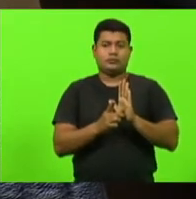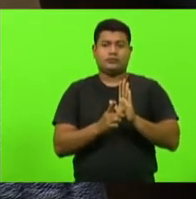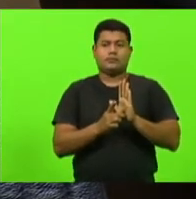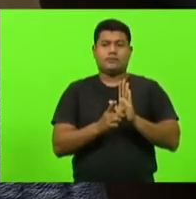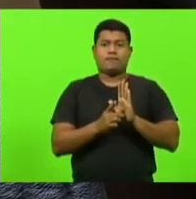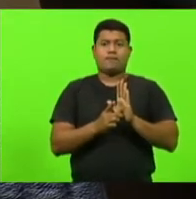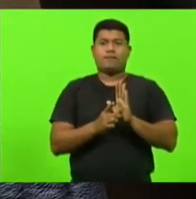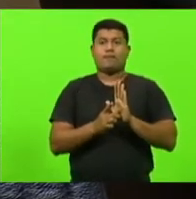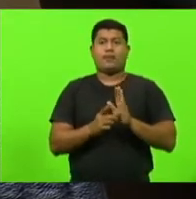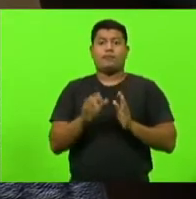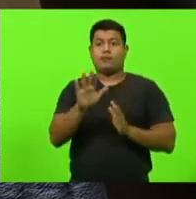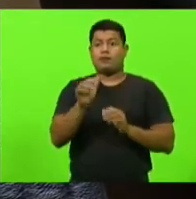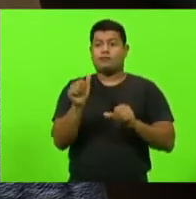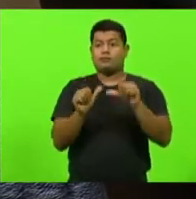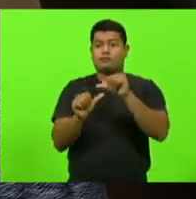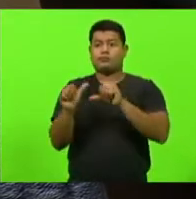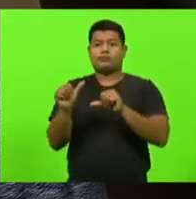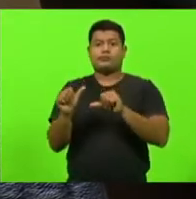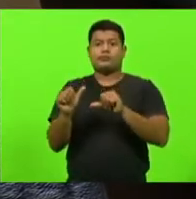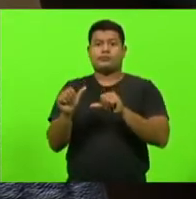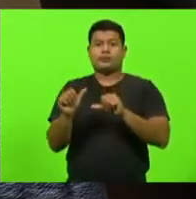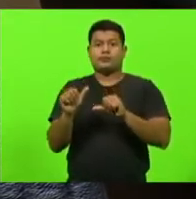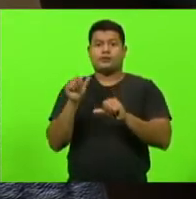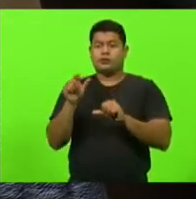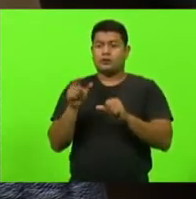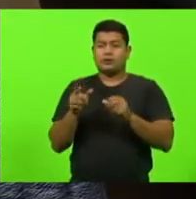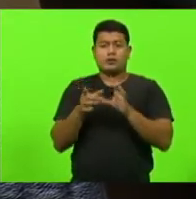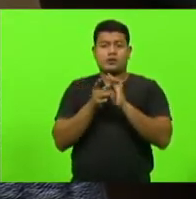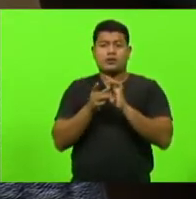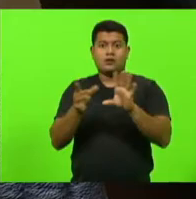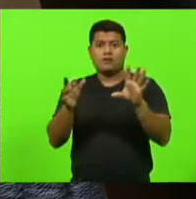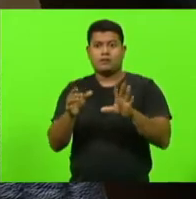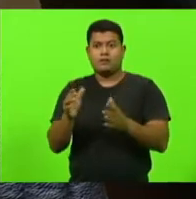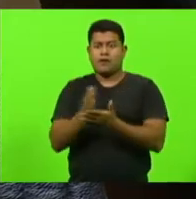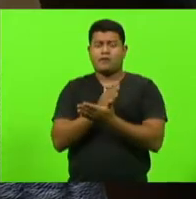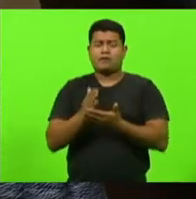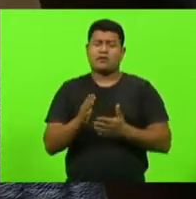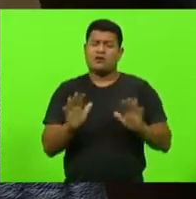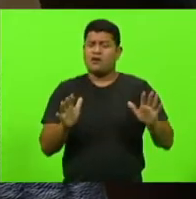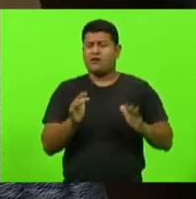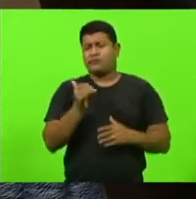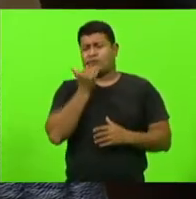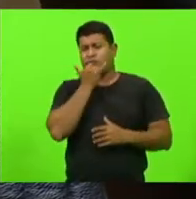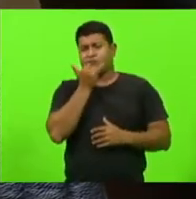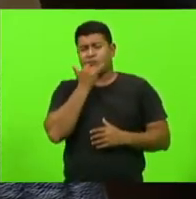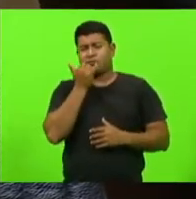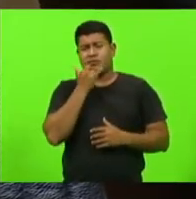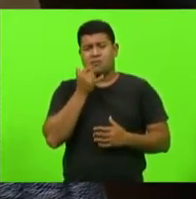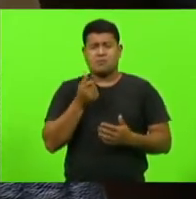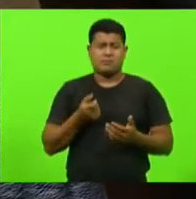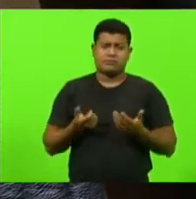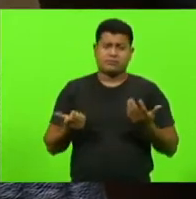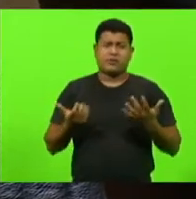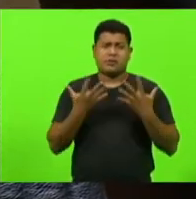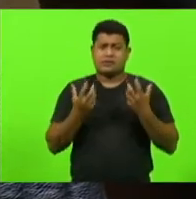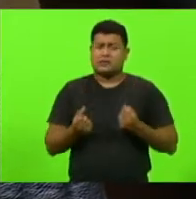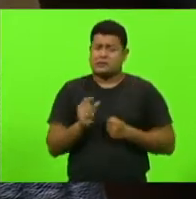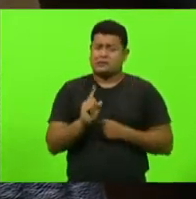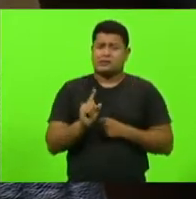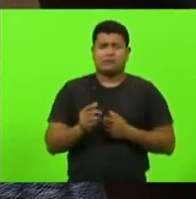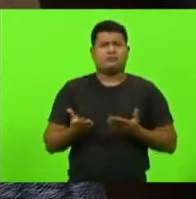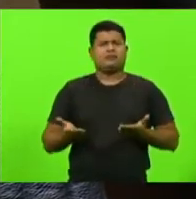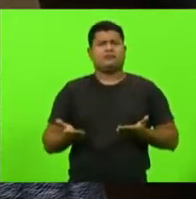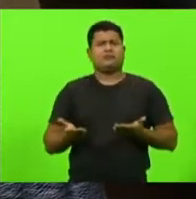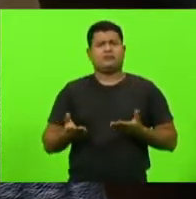que alterando o anterior, aí todo mundo faz corpo mole. Por quê? Porque está flexibilizando. É uma coisa